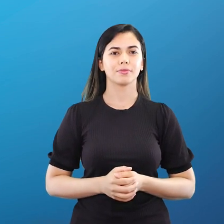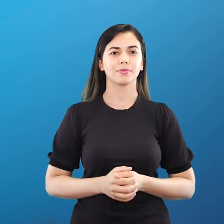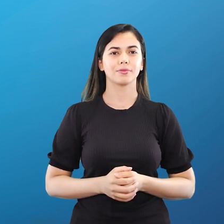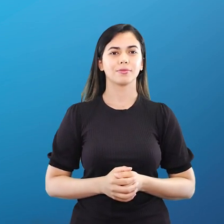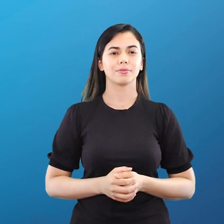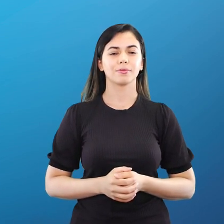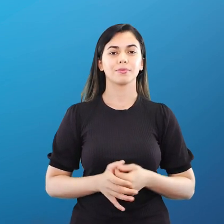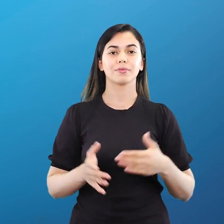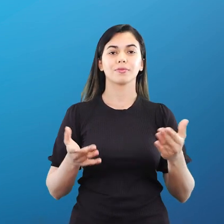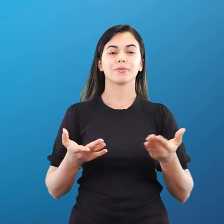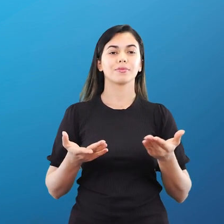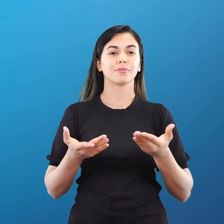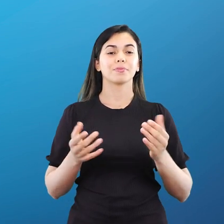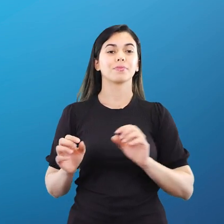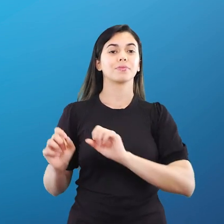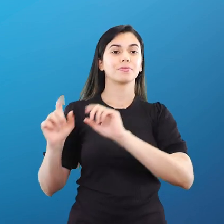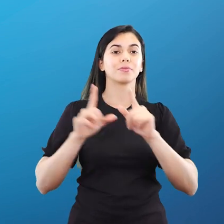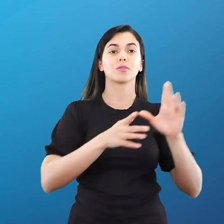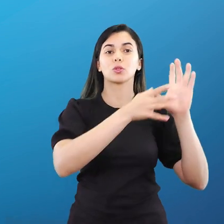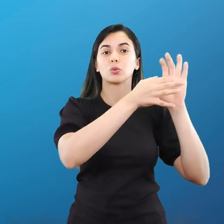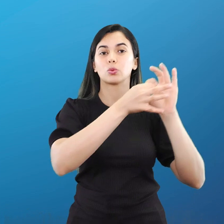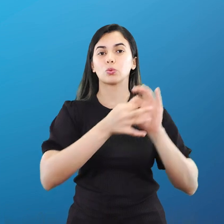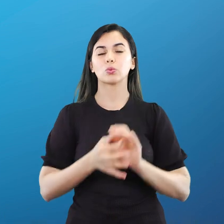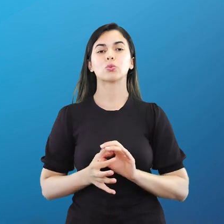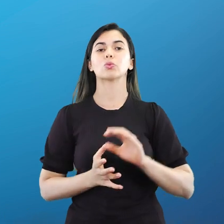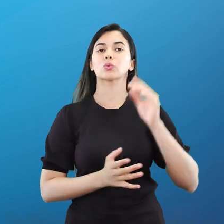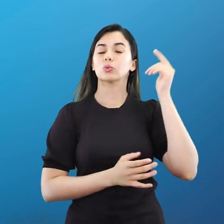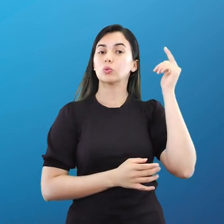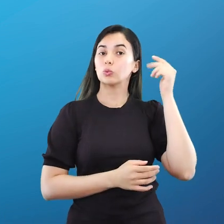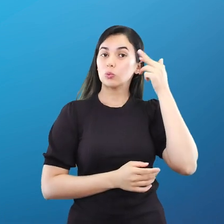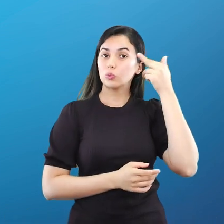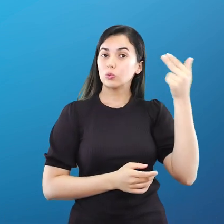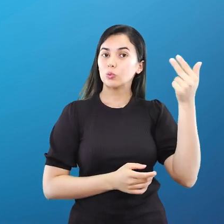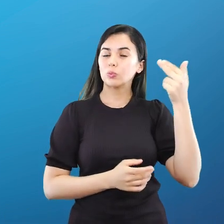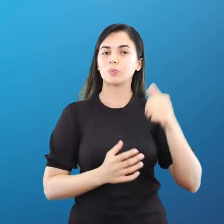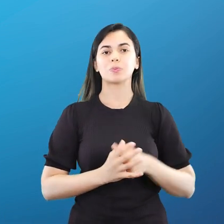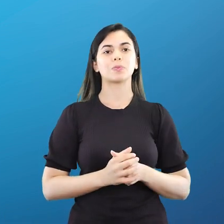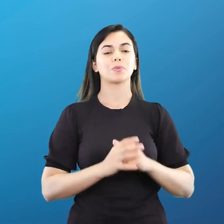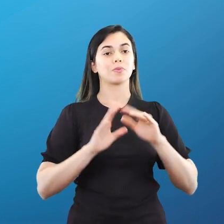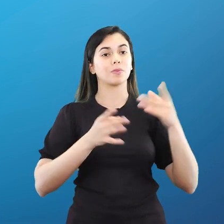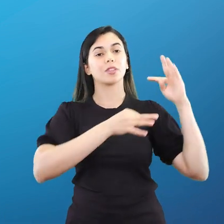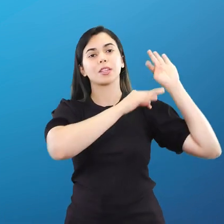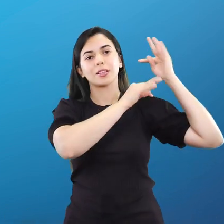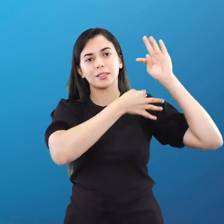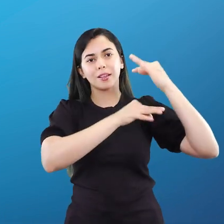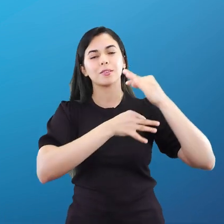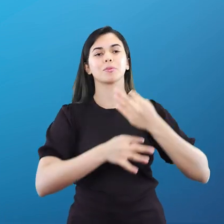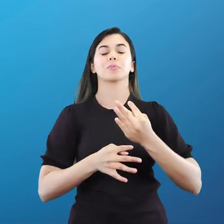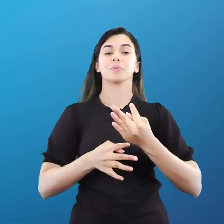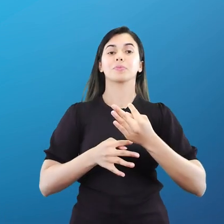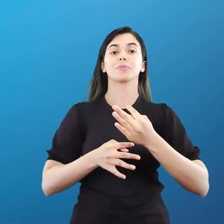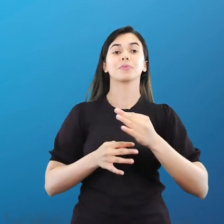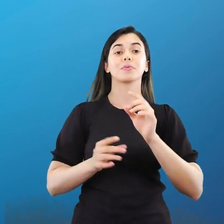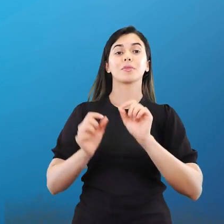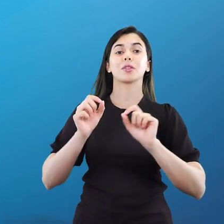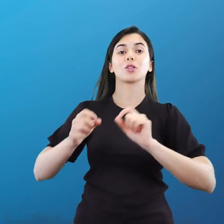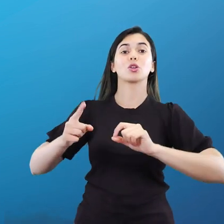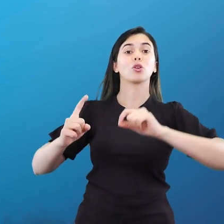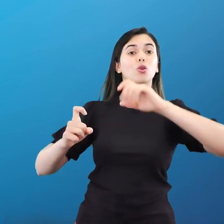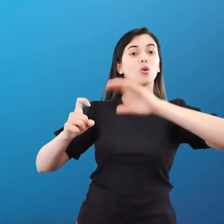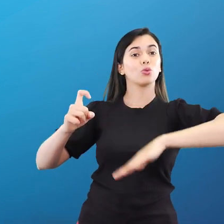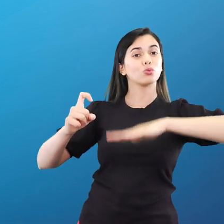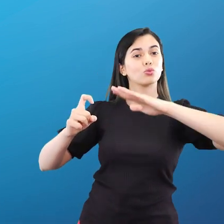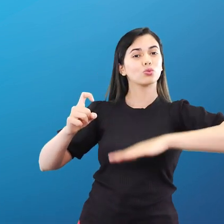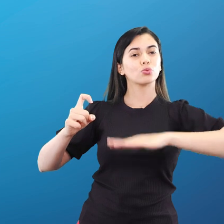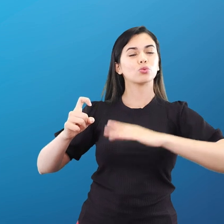Então, voltando aqui, tá, dentro do contexto histórico, Dentro da tradição mitológica, os Jogos de Olímpia